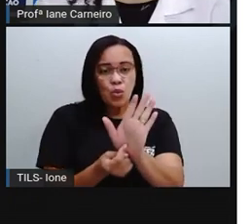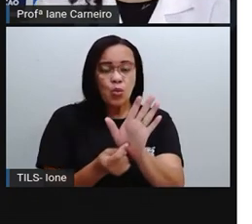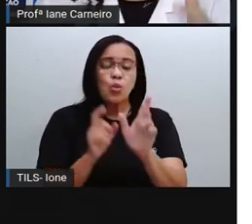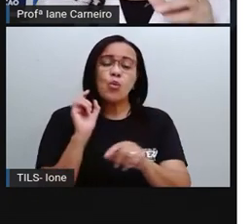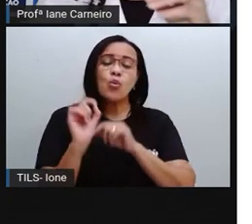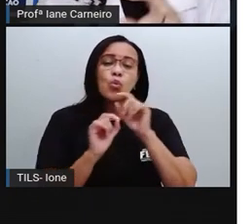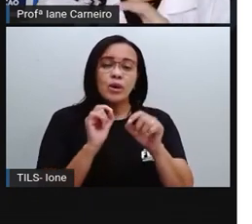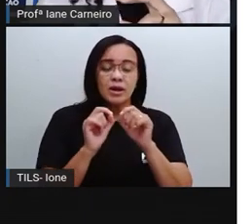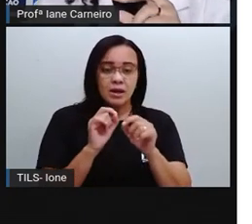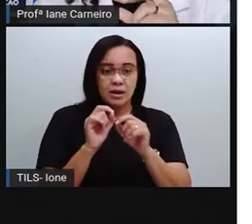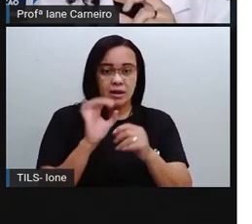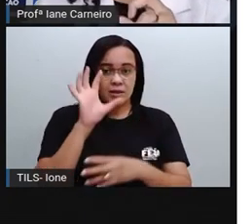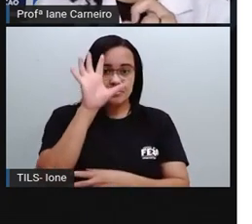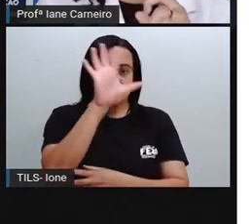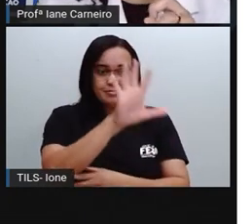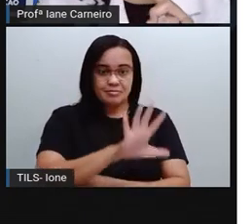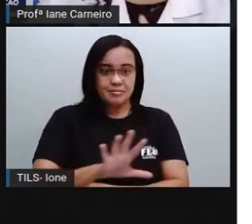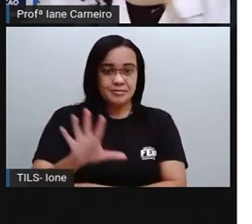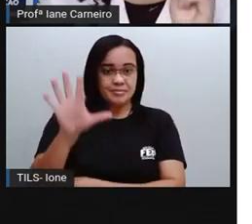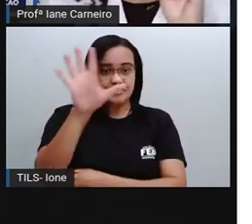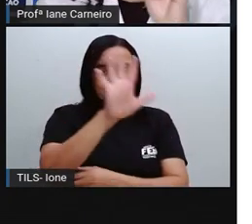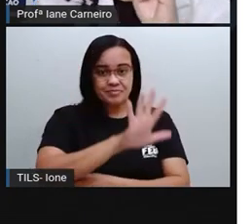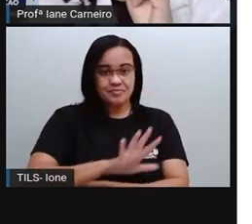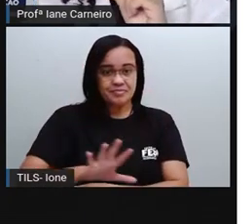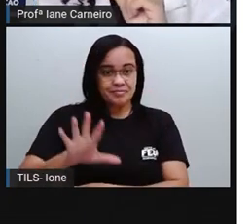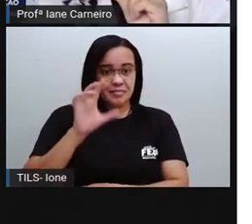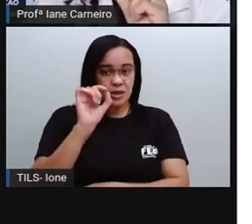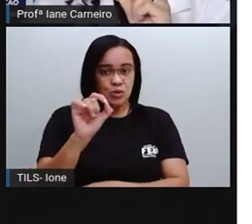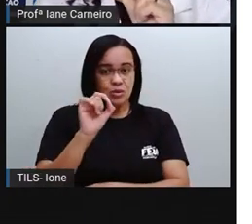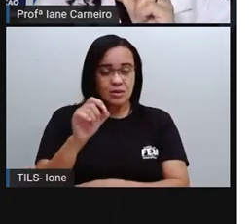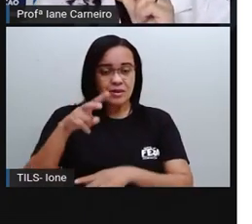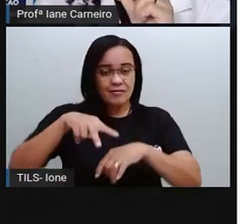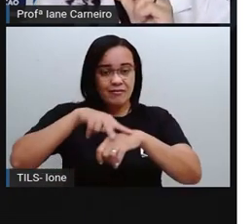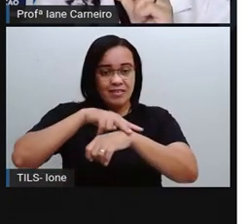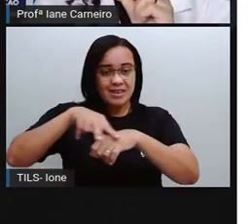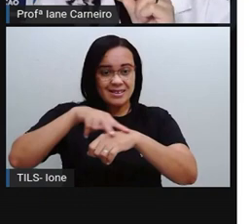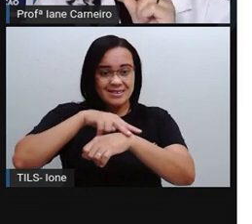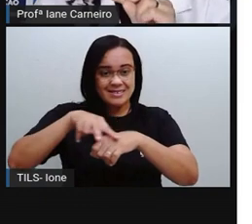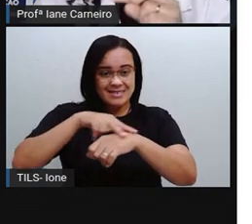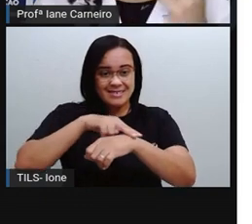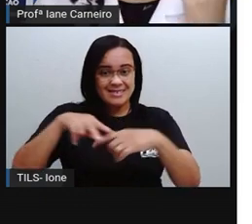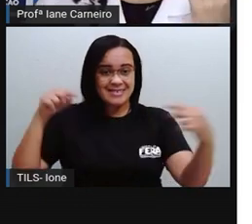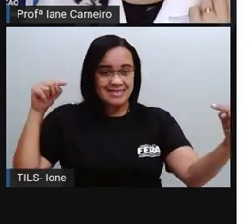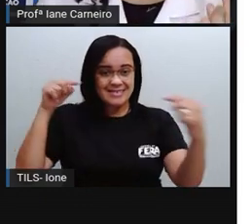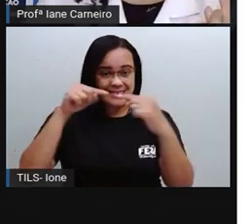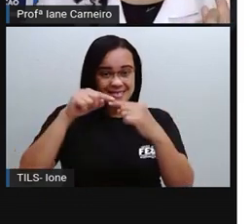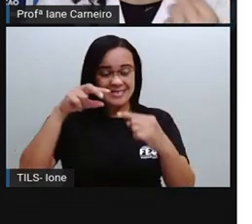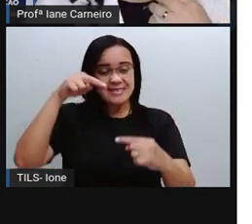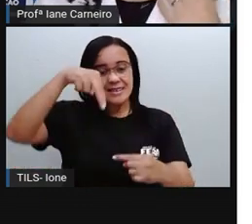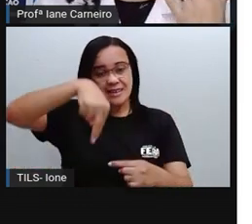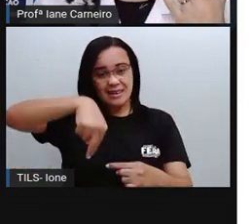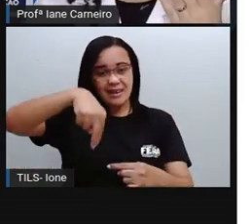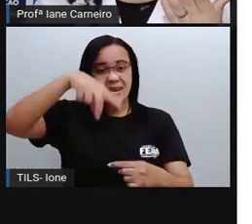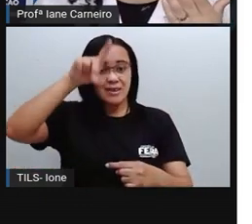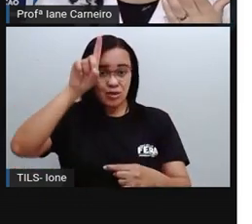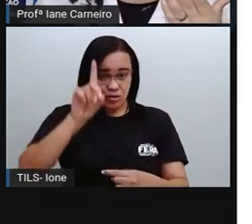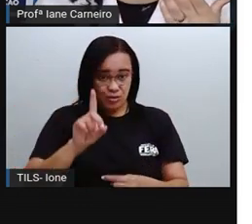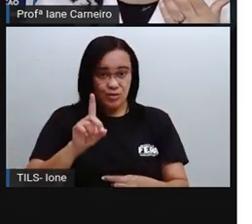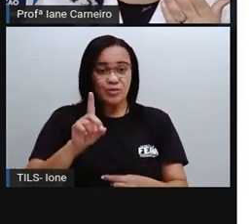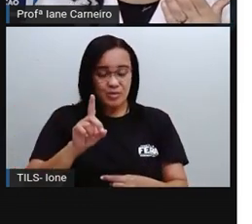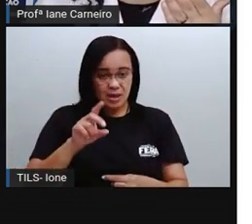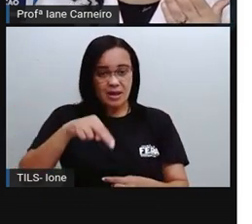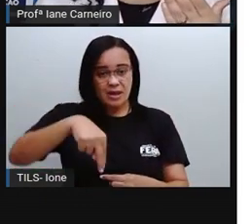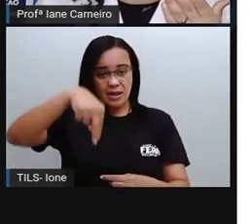né? Nós vivemos na região verde, ó, que é a região nordeste. E se a gente for